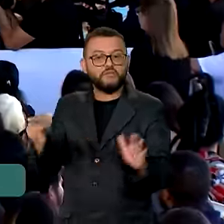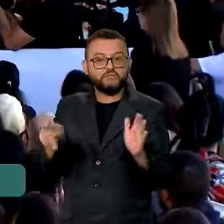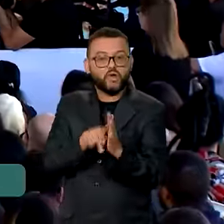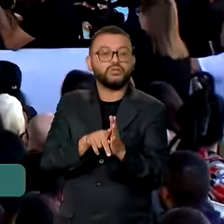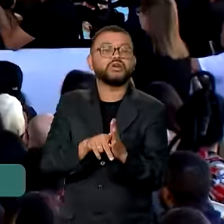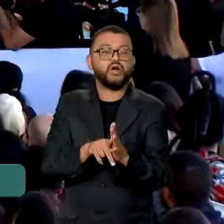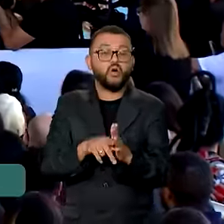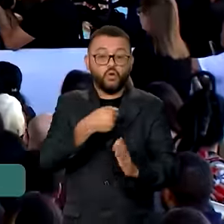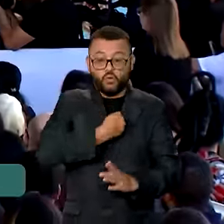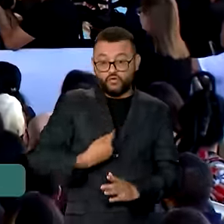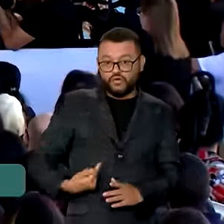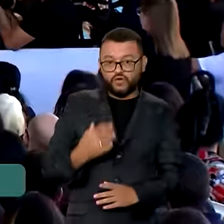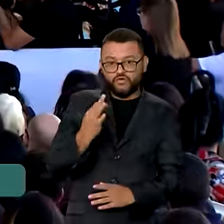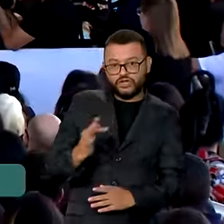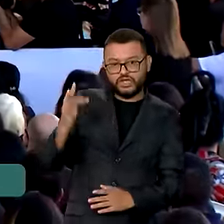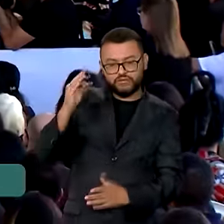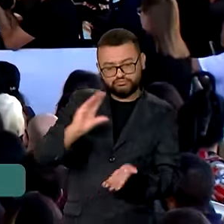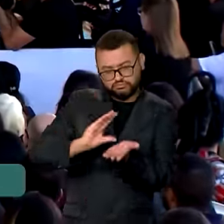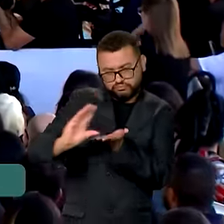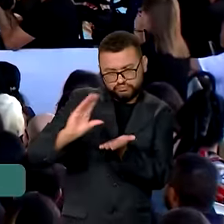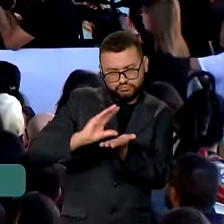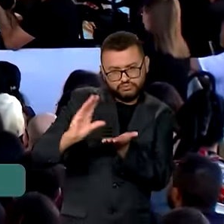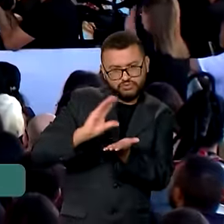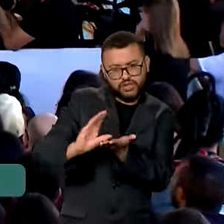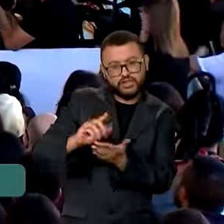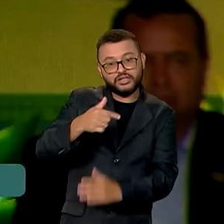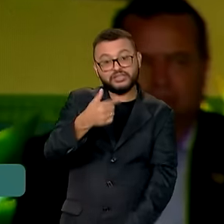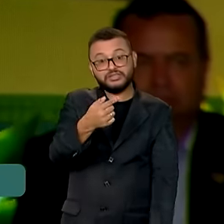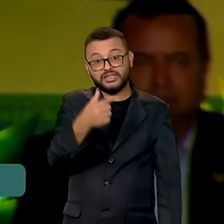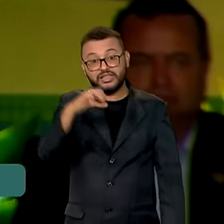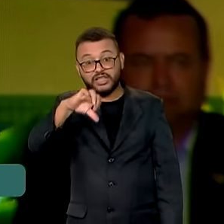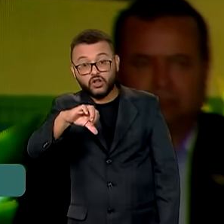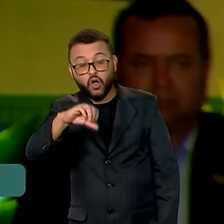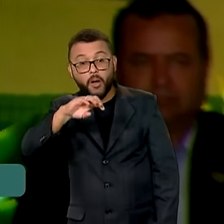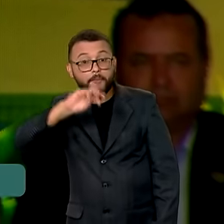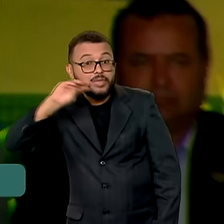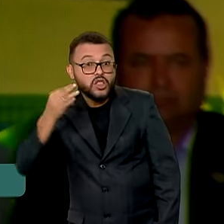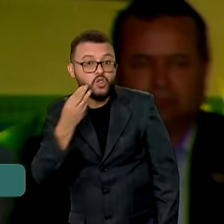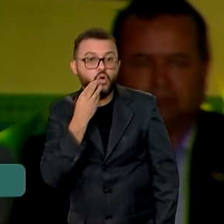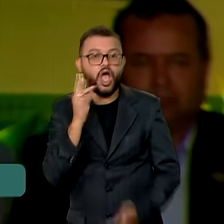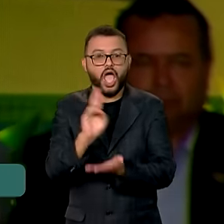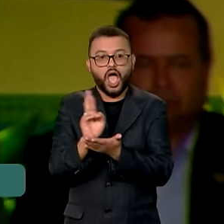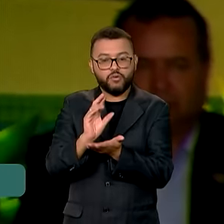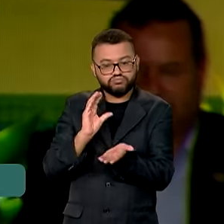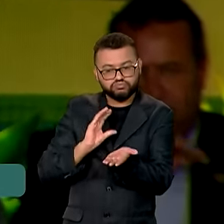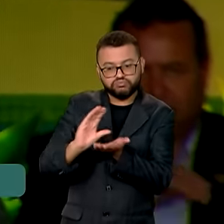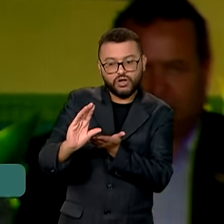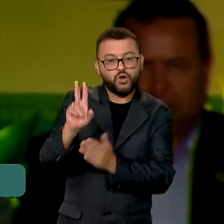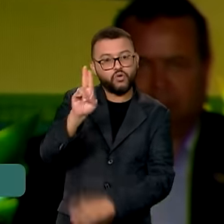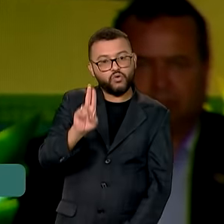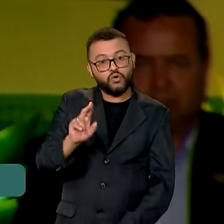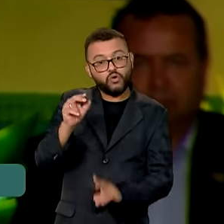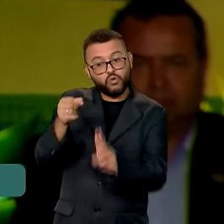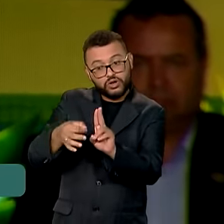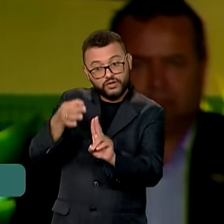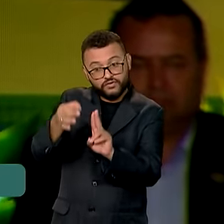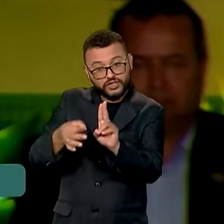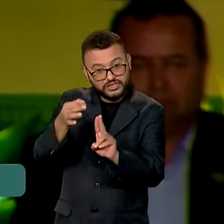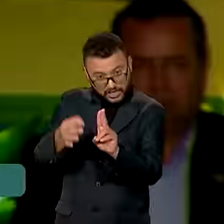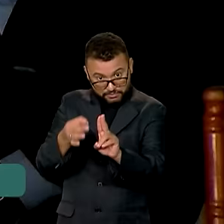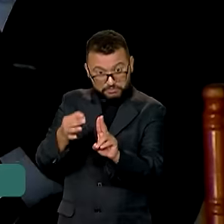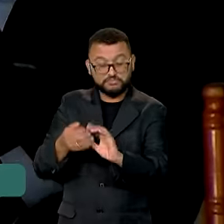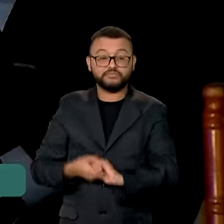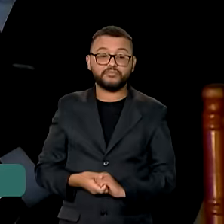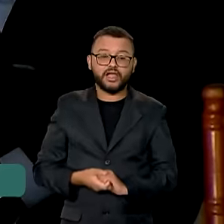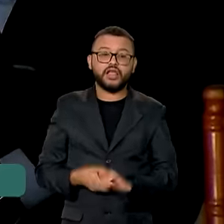O governo federal destinou investimentos de 79 milhões de reais à Universidade Federal de São